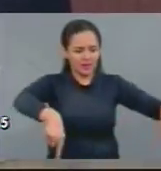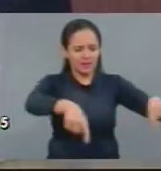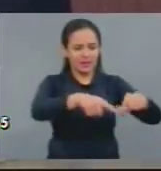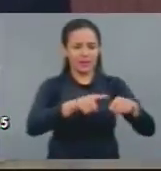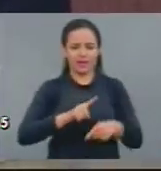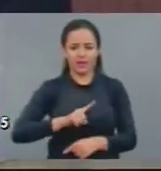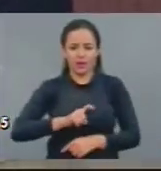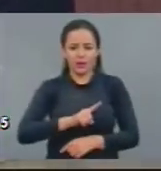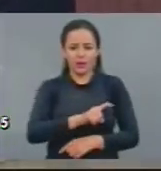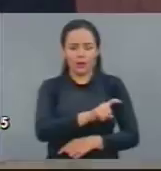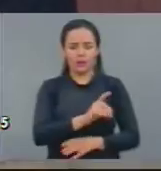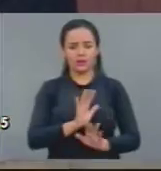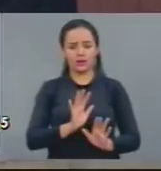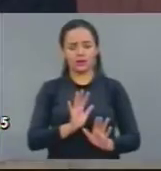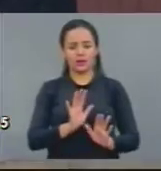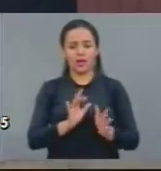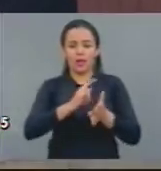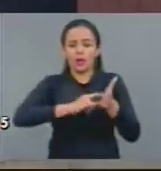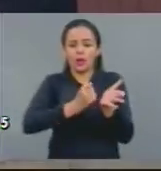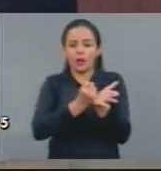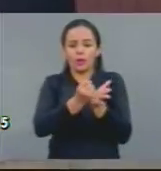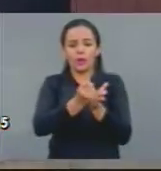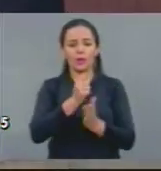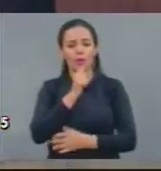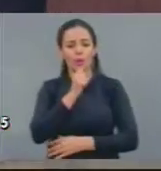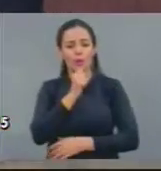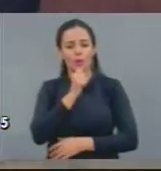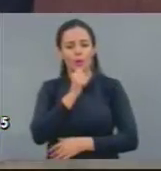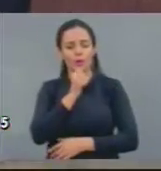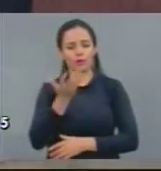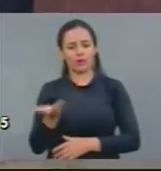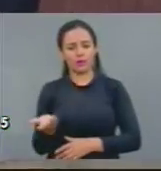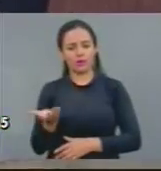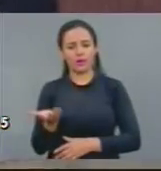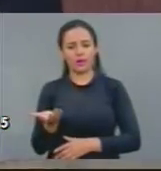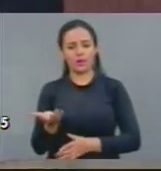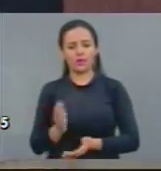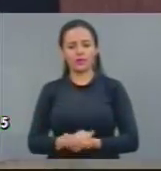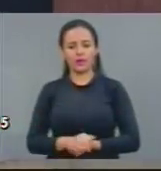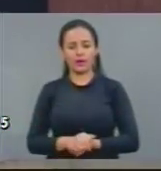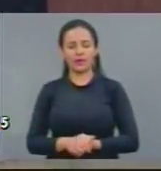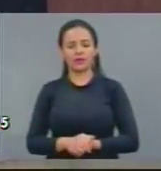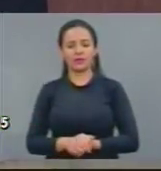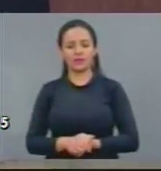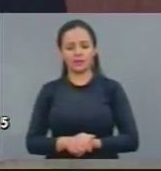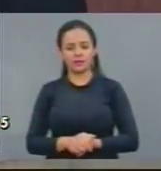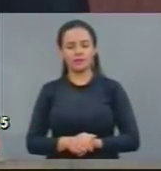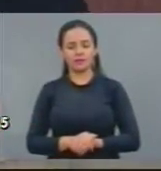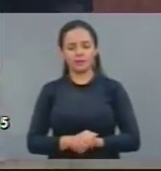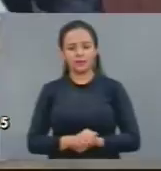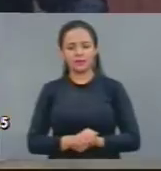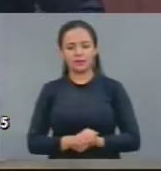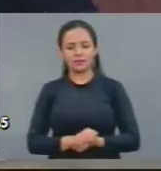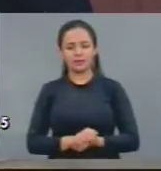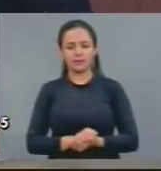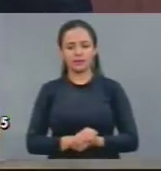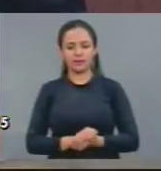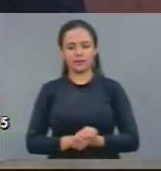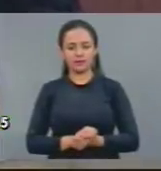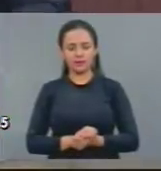aqui, é só ler os jornais de hoje. São inclusive os produtores que vão